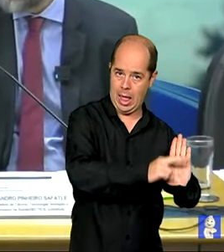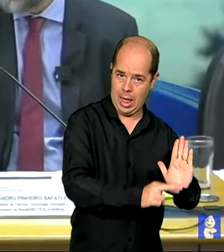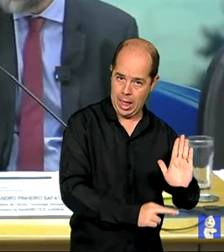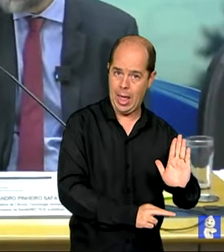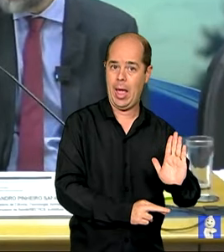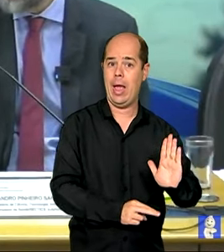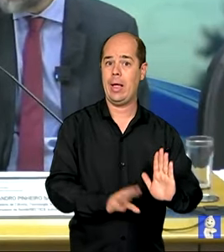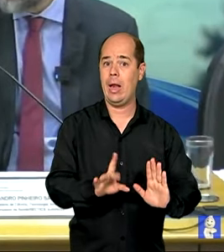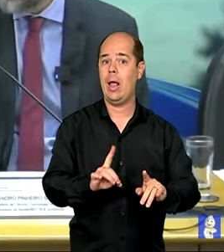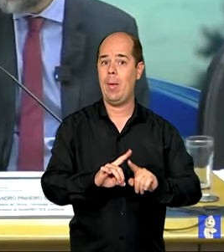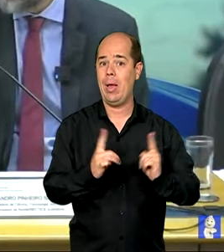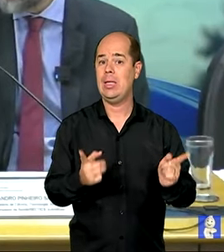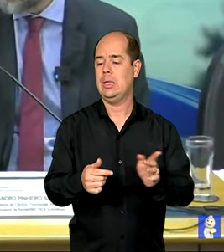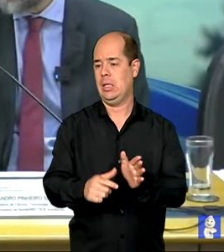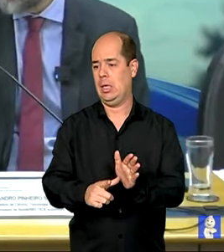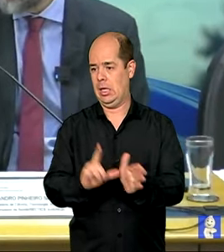pública antes da tomada de decisão.